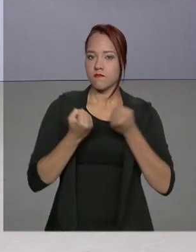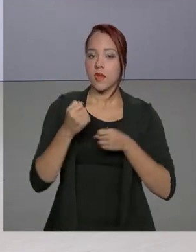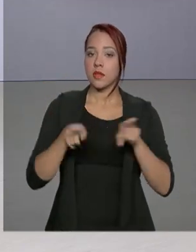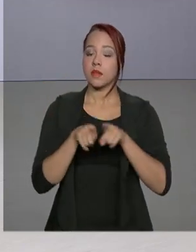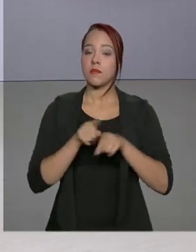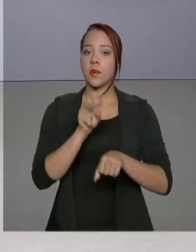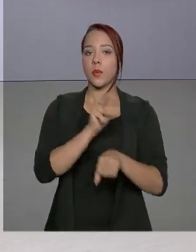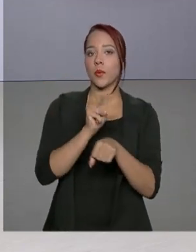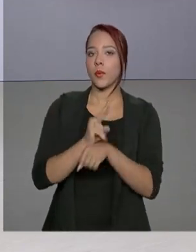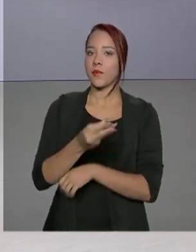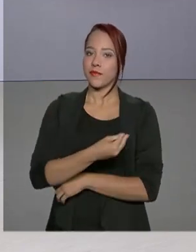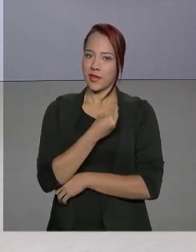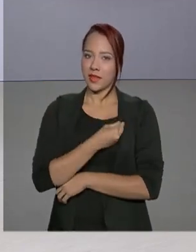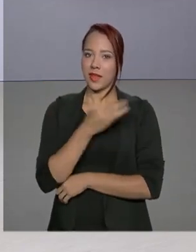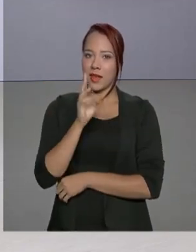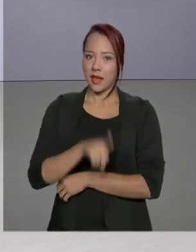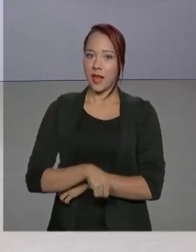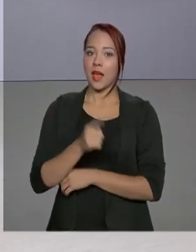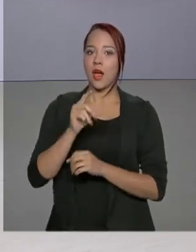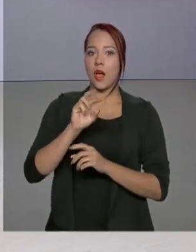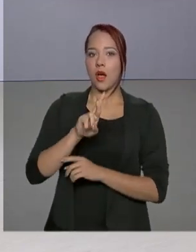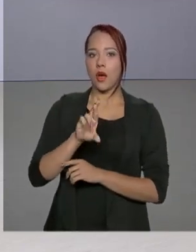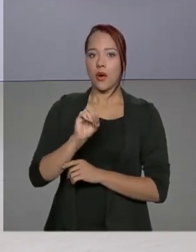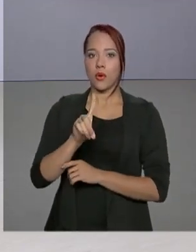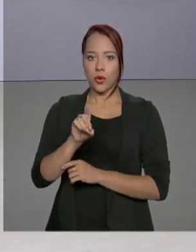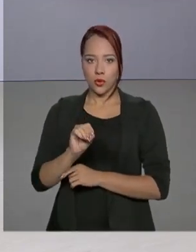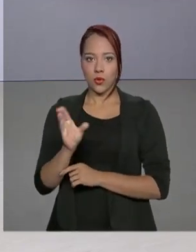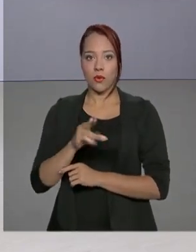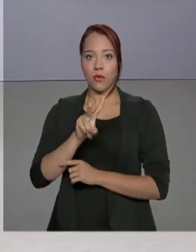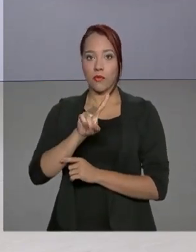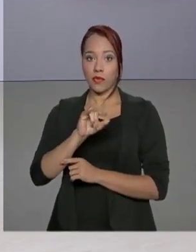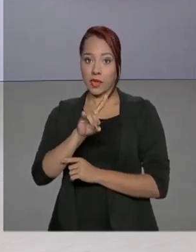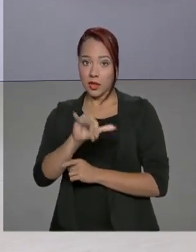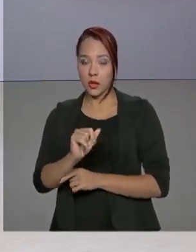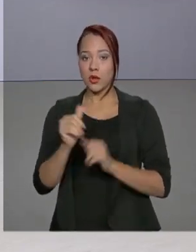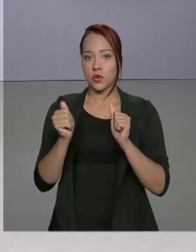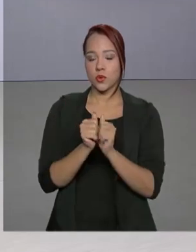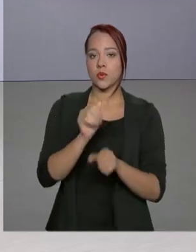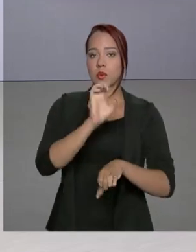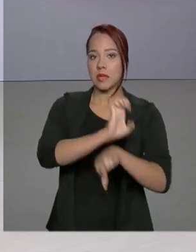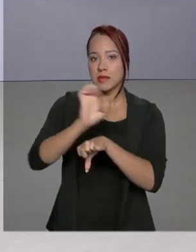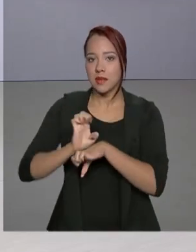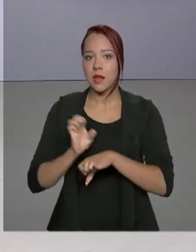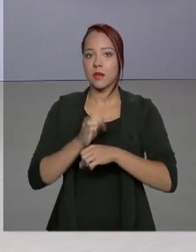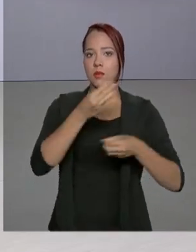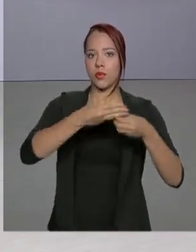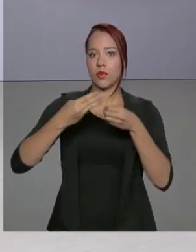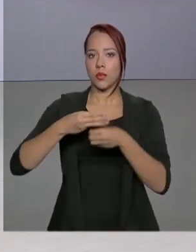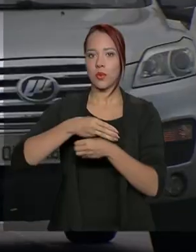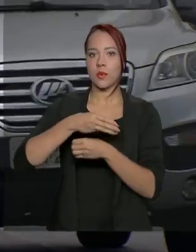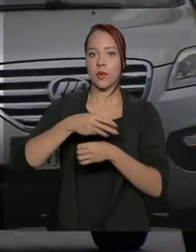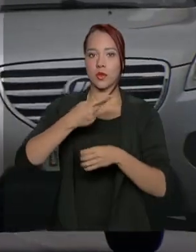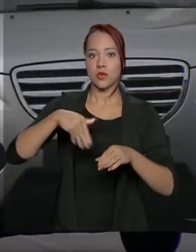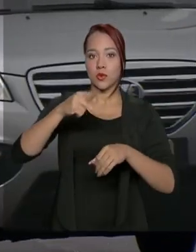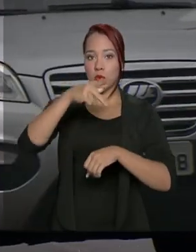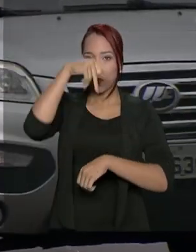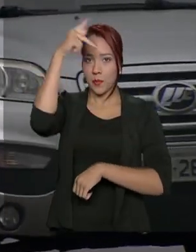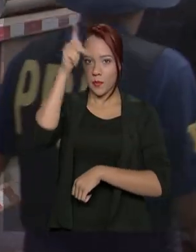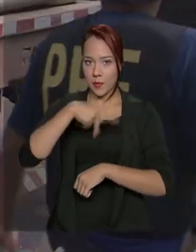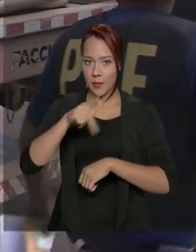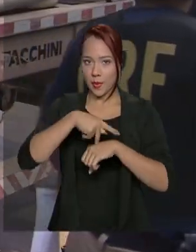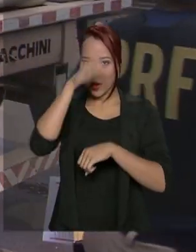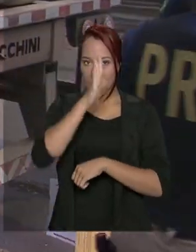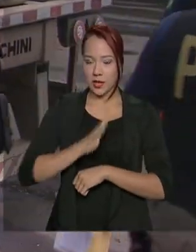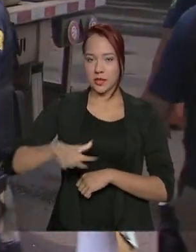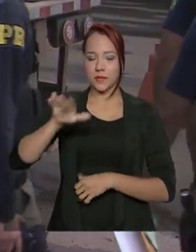vidas. É a Operação Rodovida, integrada com estados e municípios de todo o país. Até o carnaval,